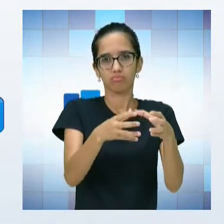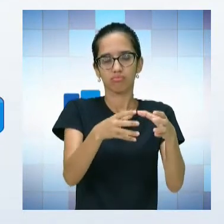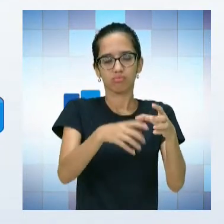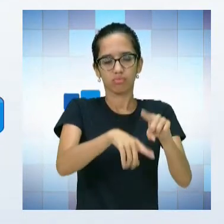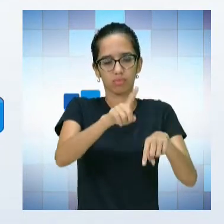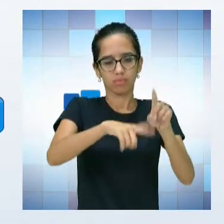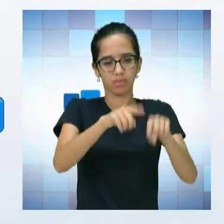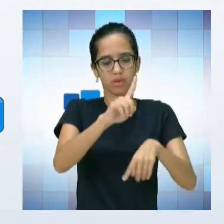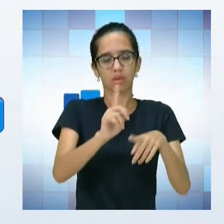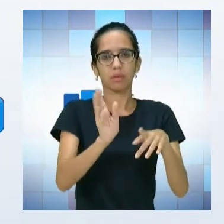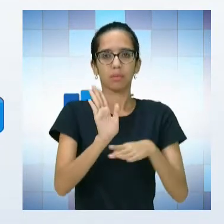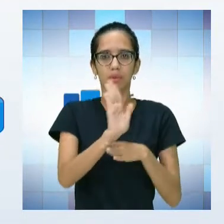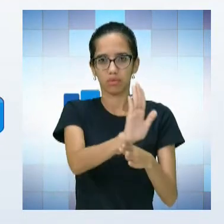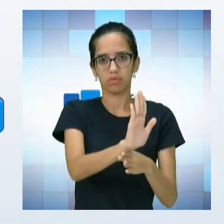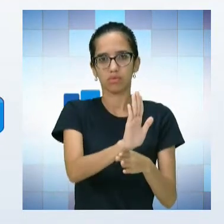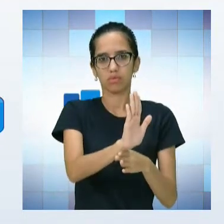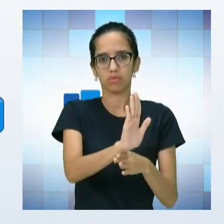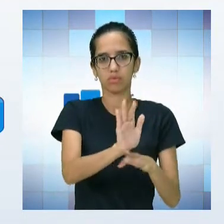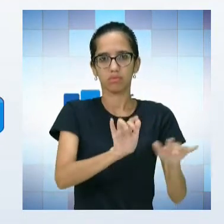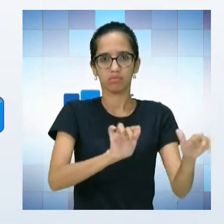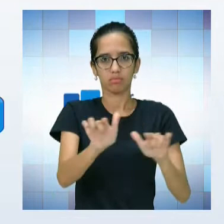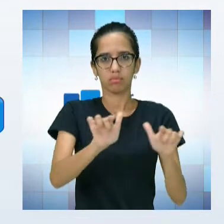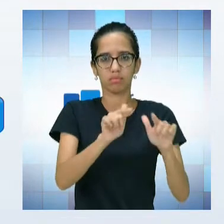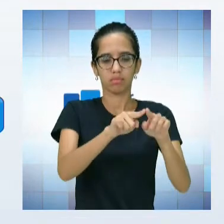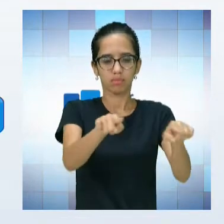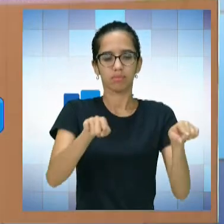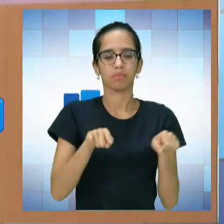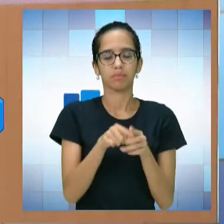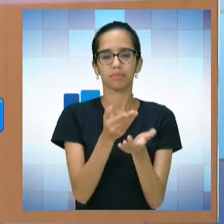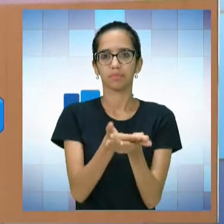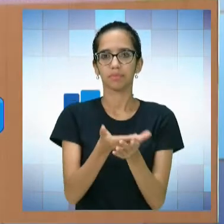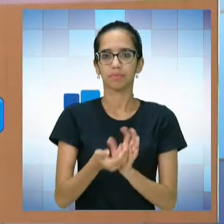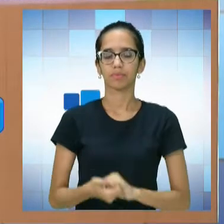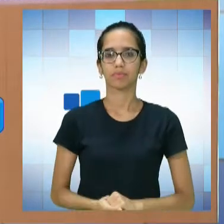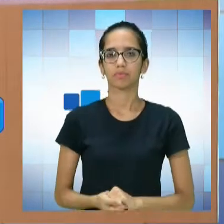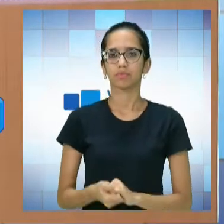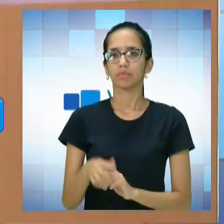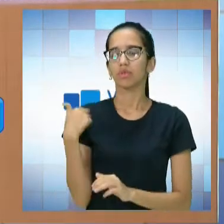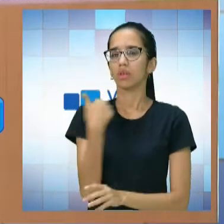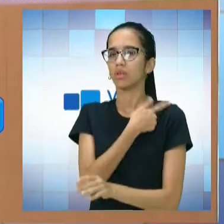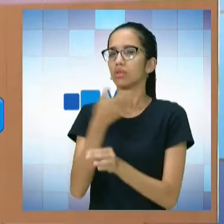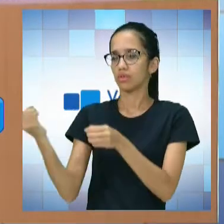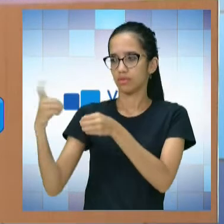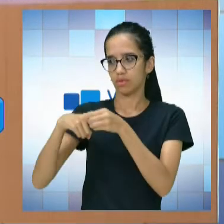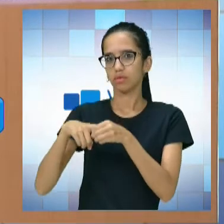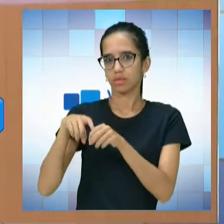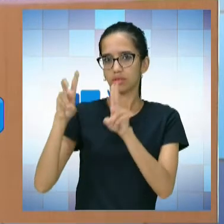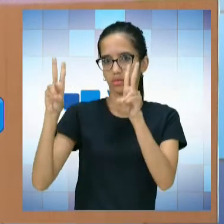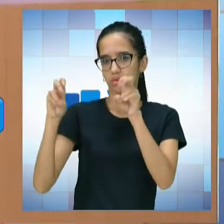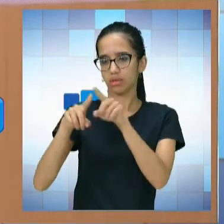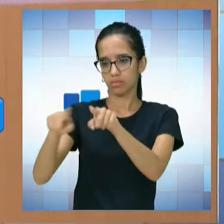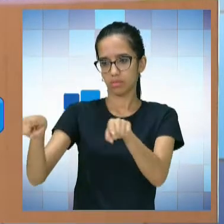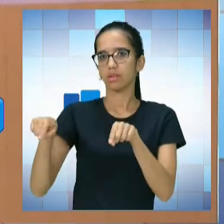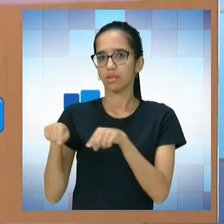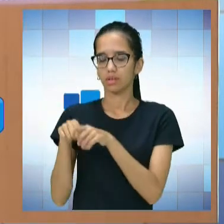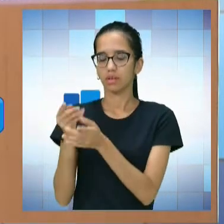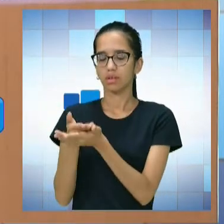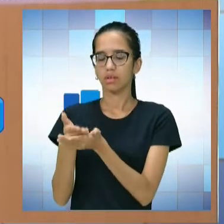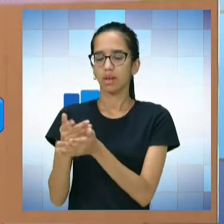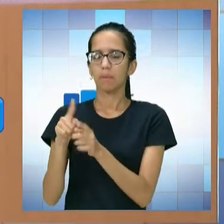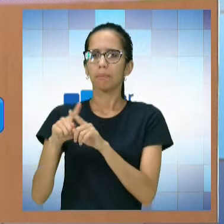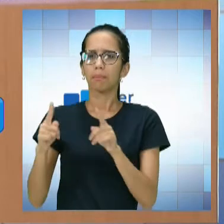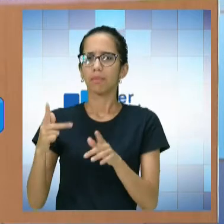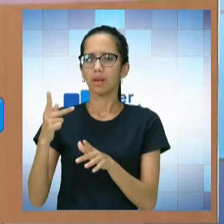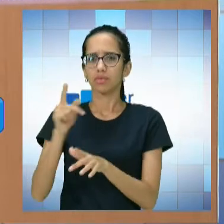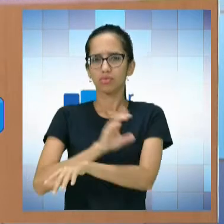disponíveis no nosso laboratório. Bom, esse curso, professor, daqui a pouquinho a gente volta para o laboratório, esse curso atendeu